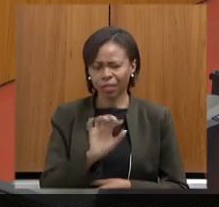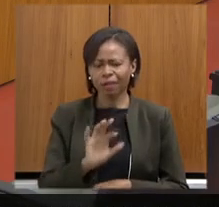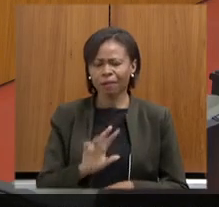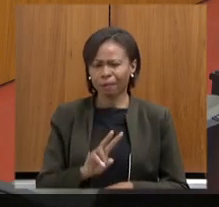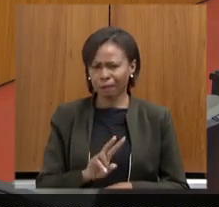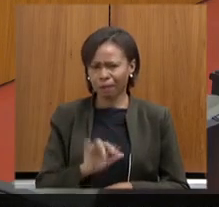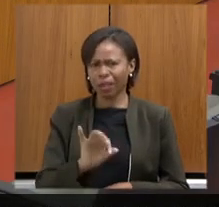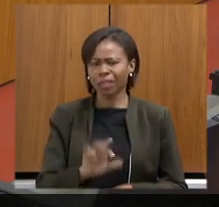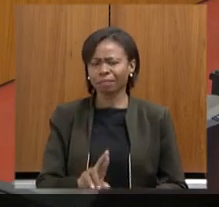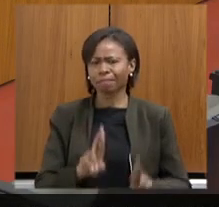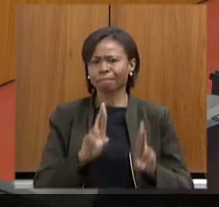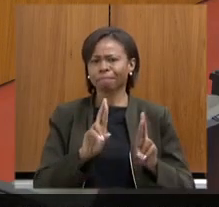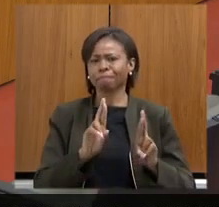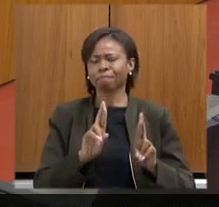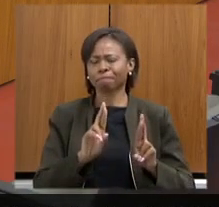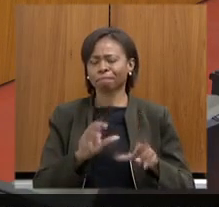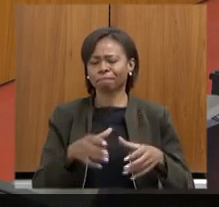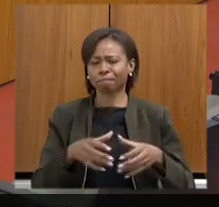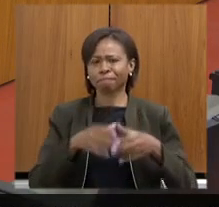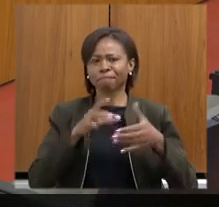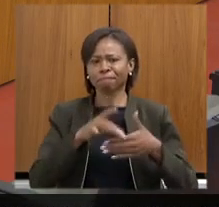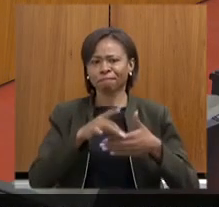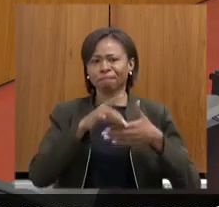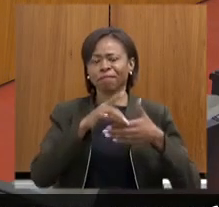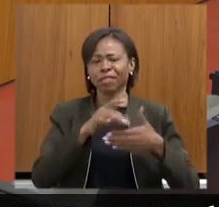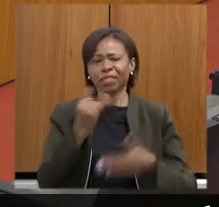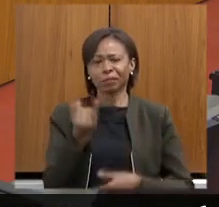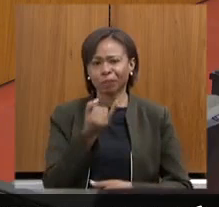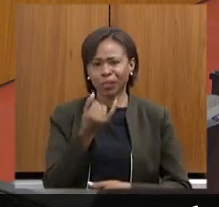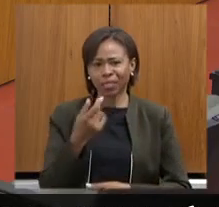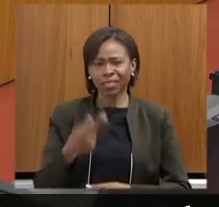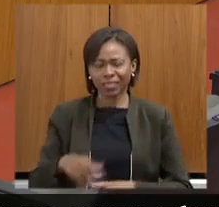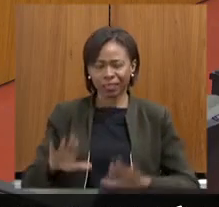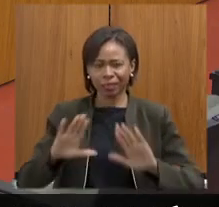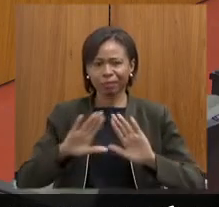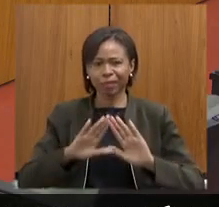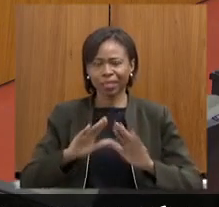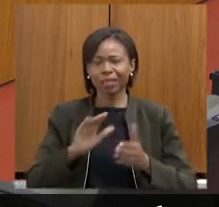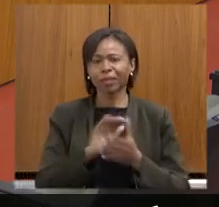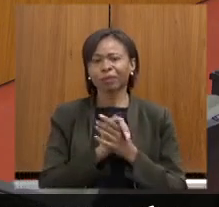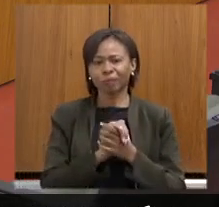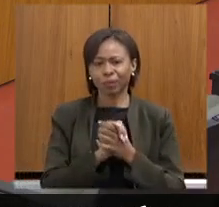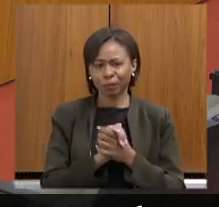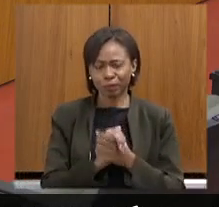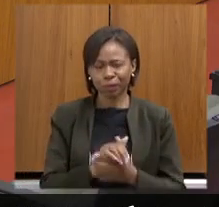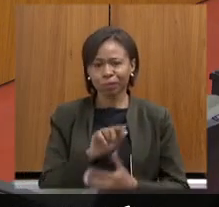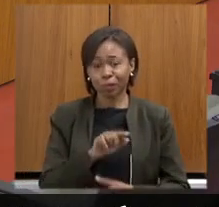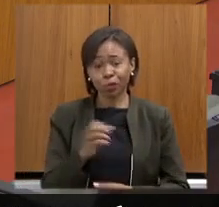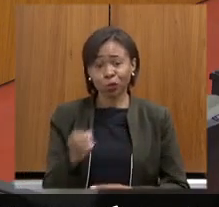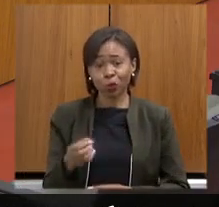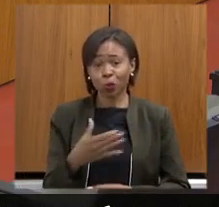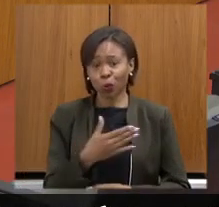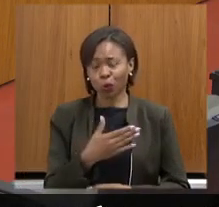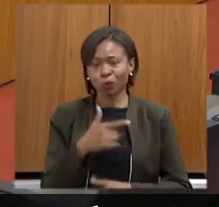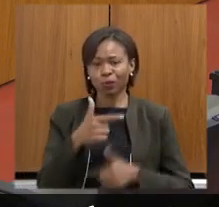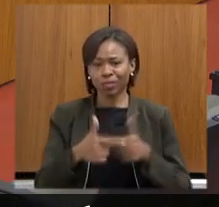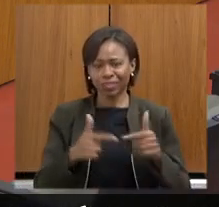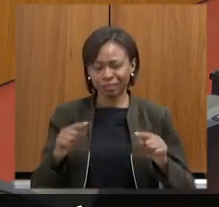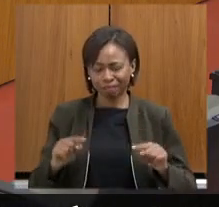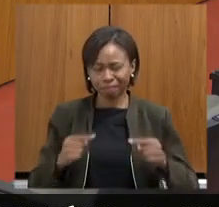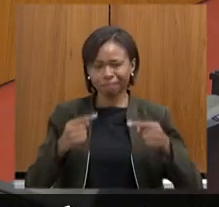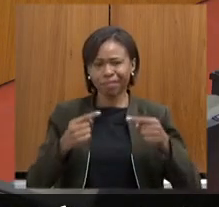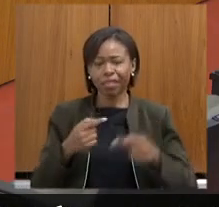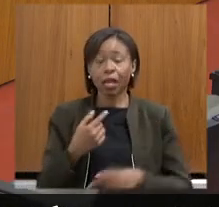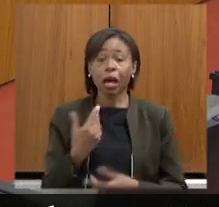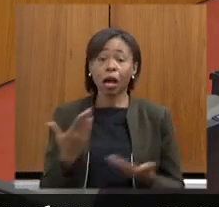trabalhos desse bloco desse tão importante bloco para a Assembleia Legislativa então parabenizo a vossa excelência por esse nosso novo desafio e passo a palavra a vossa excelência